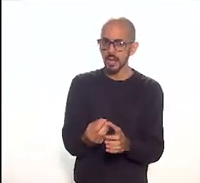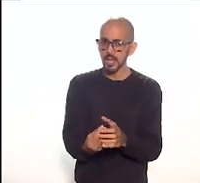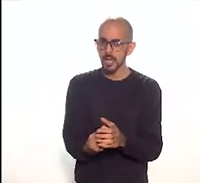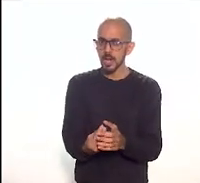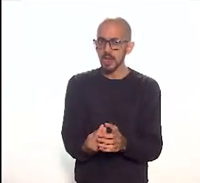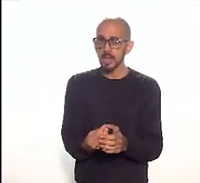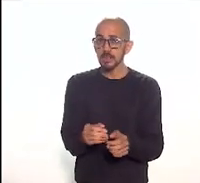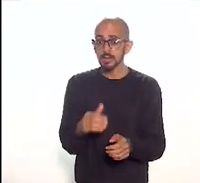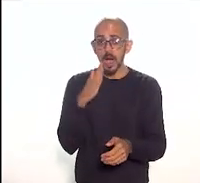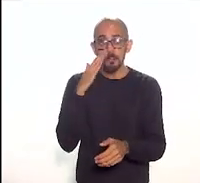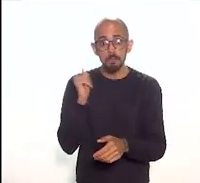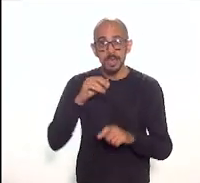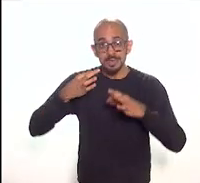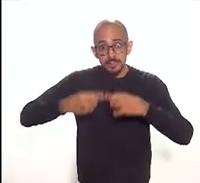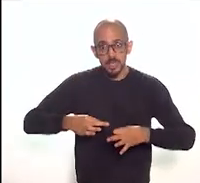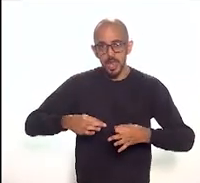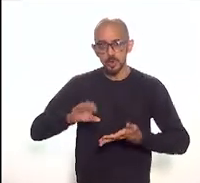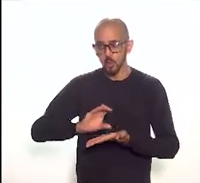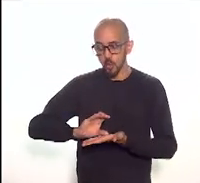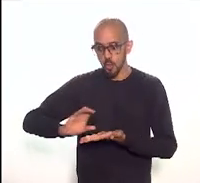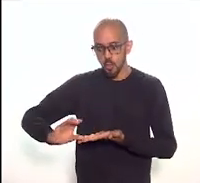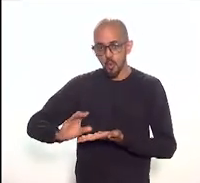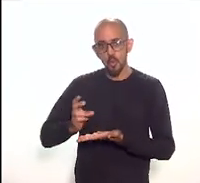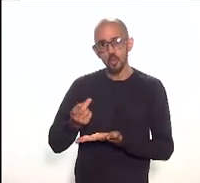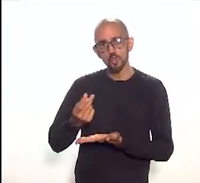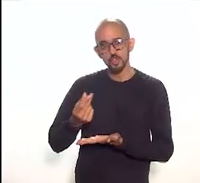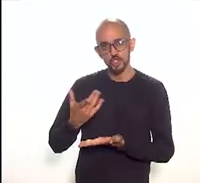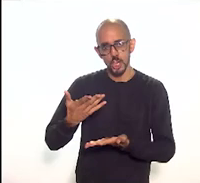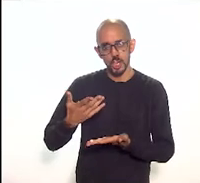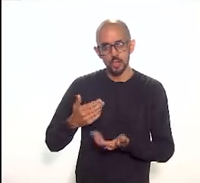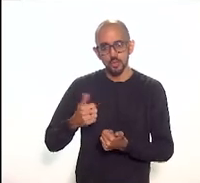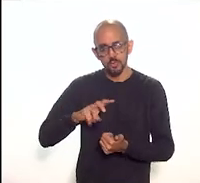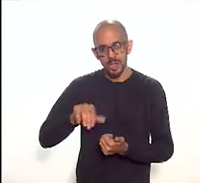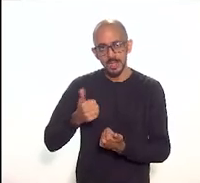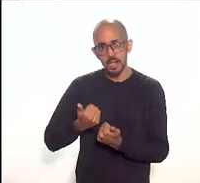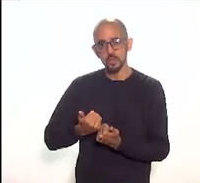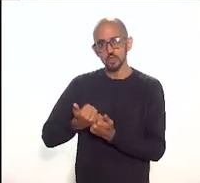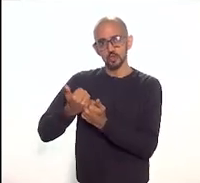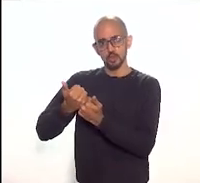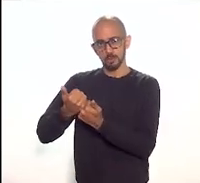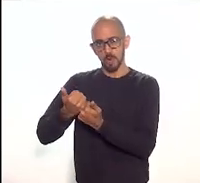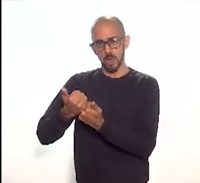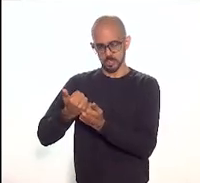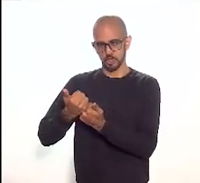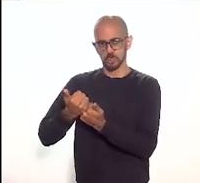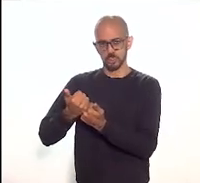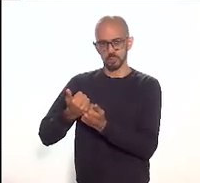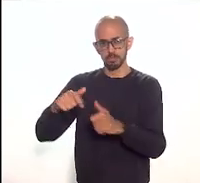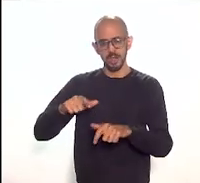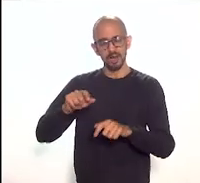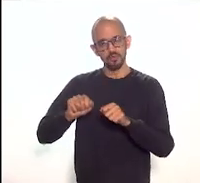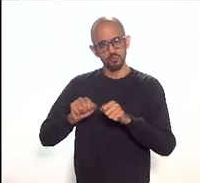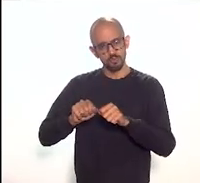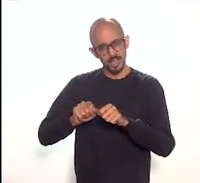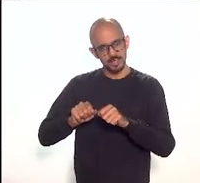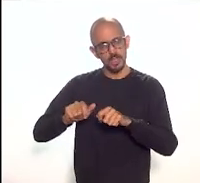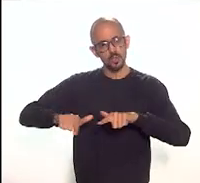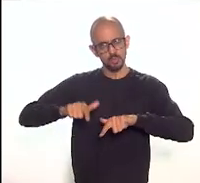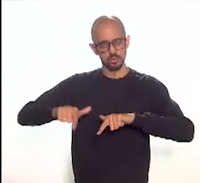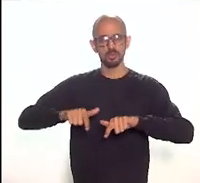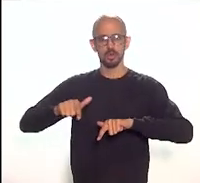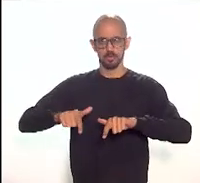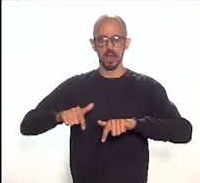financeiros que darão então um suporte mínimo também necessário para a realização das atividades do museu